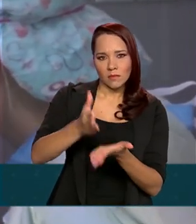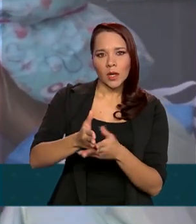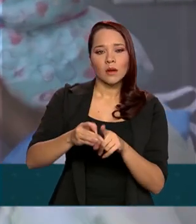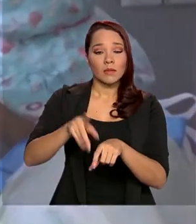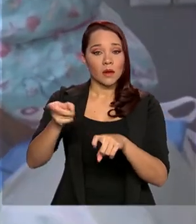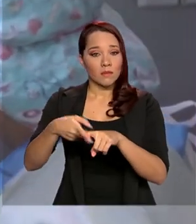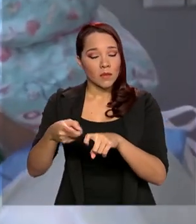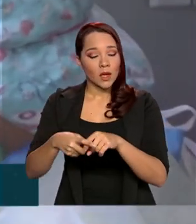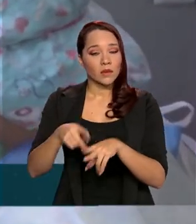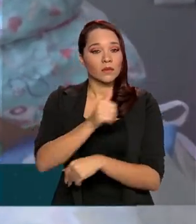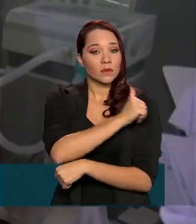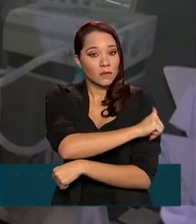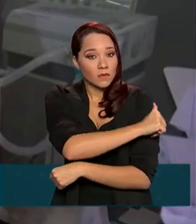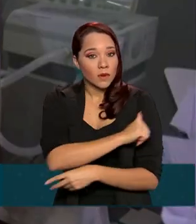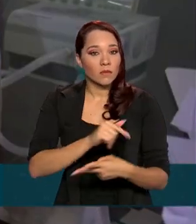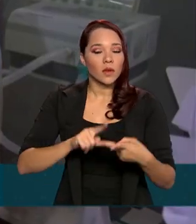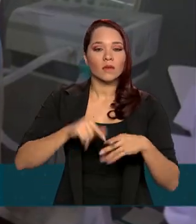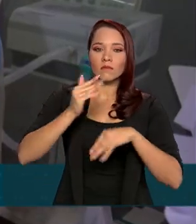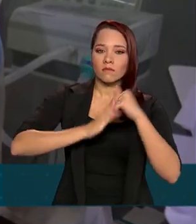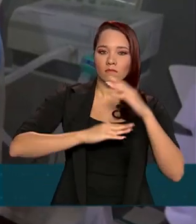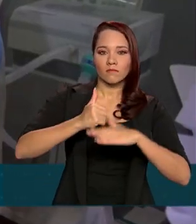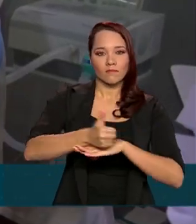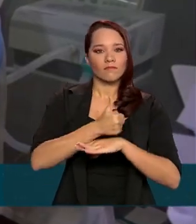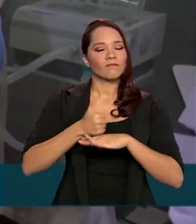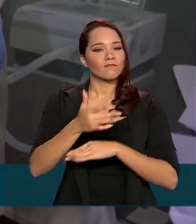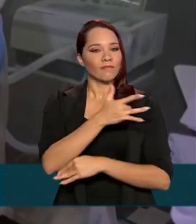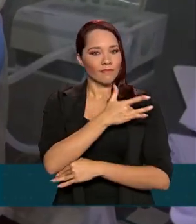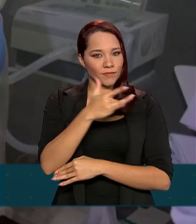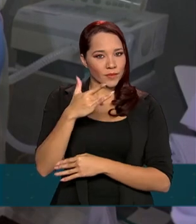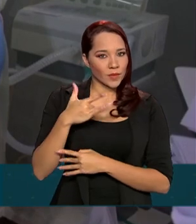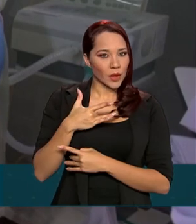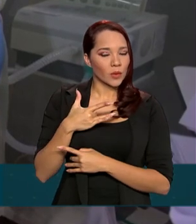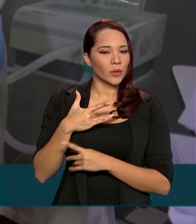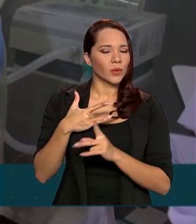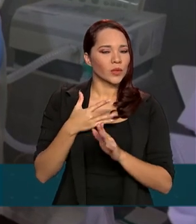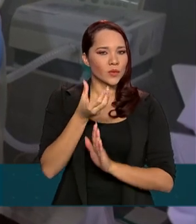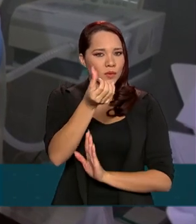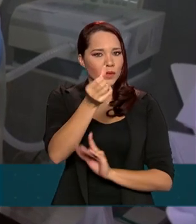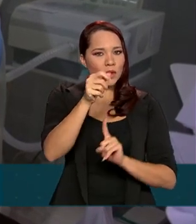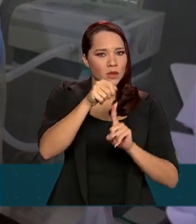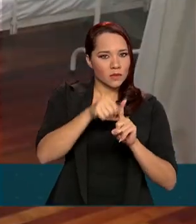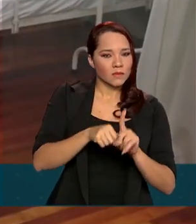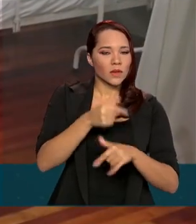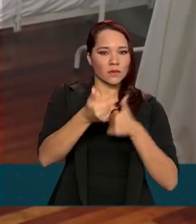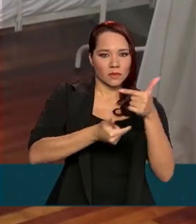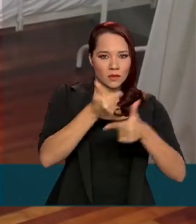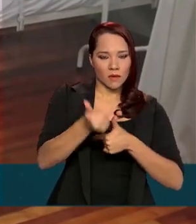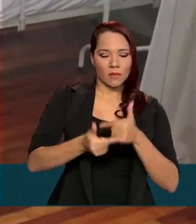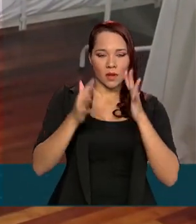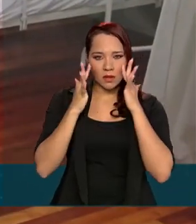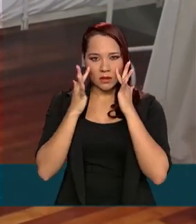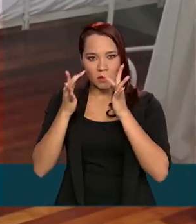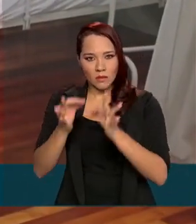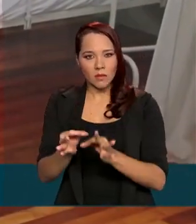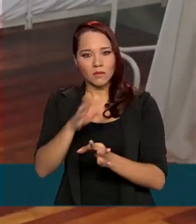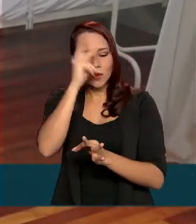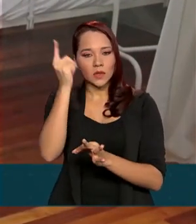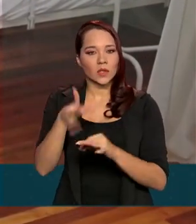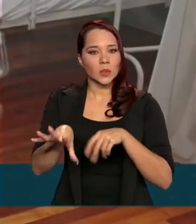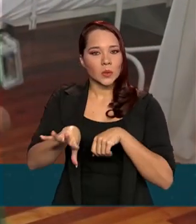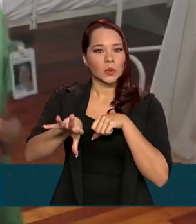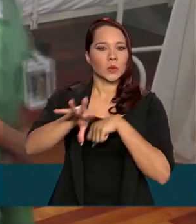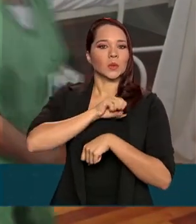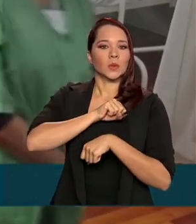médicos, enfermeiros e profissionais de saúde, com seis meses de trabalho no atendimento a infectados